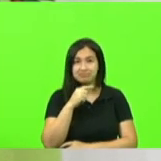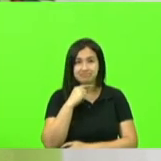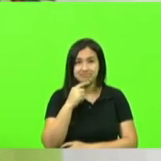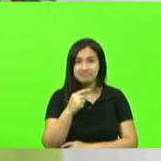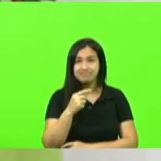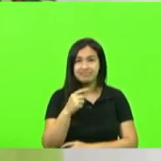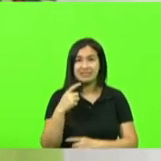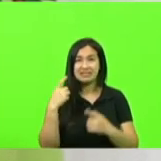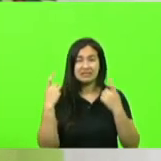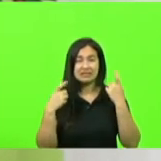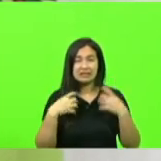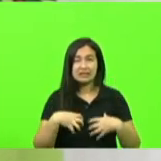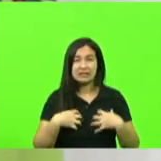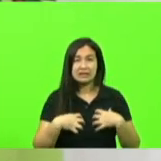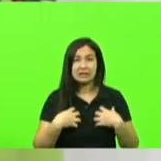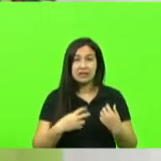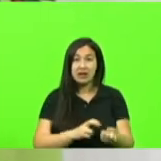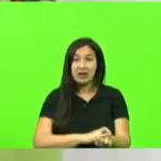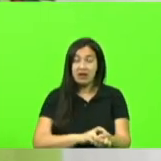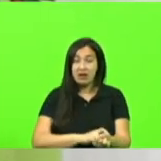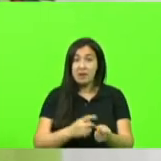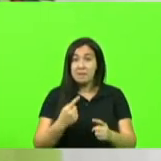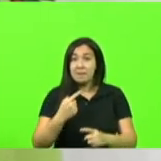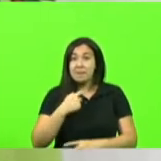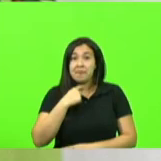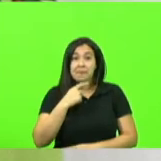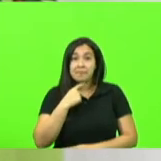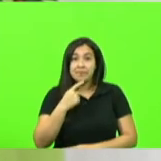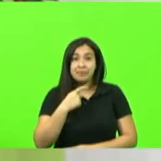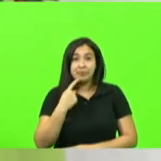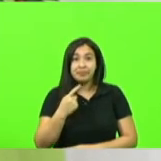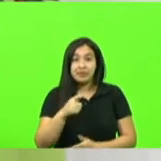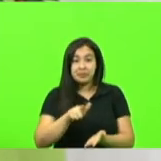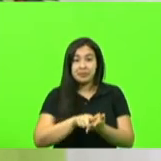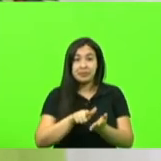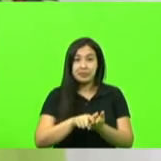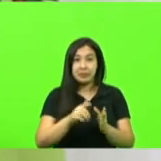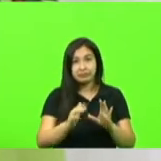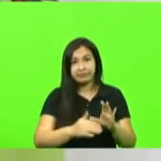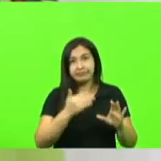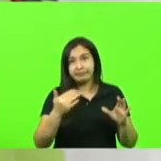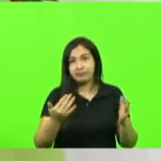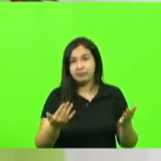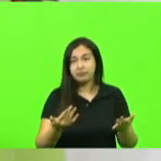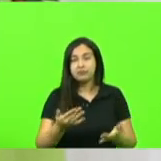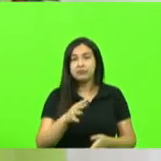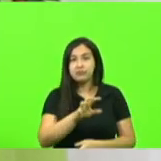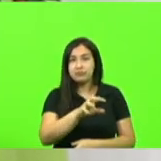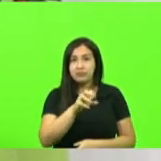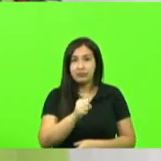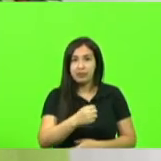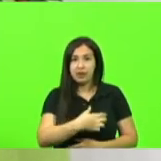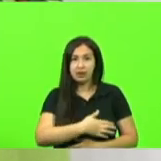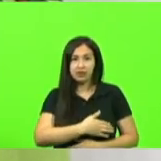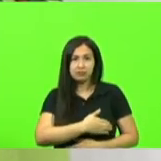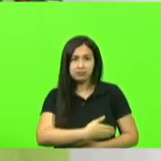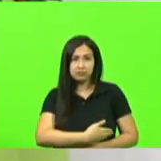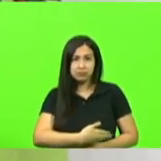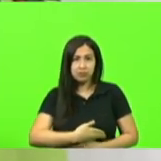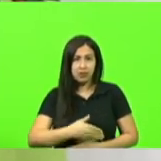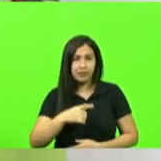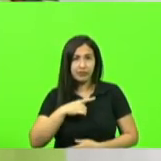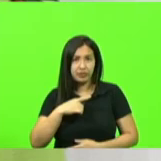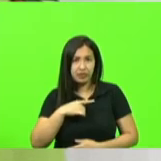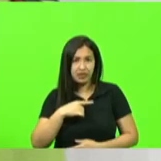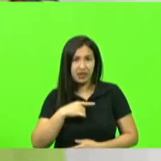estressada porque não conseguiu receber aquele laudo porque coloca a mão no seio pode ter um nódulo e ela fica